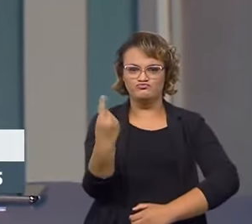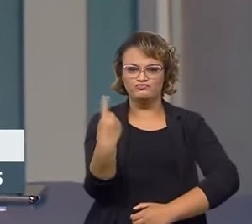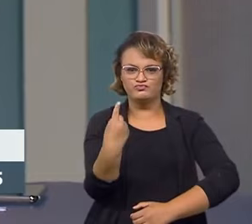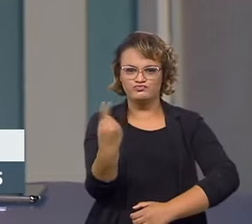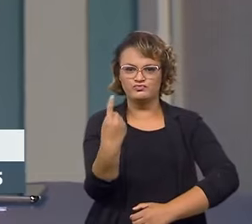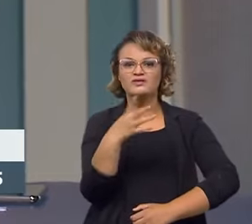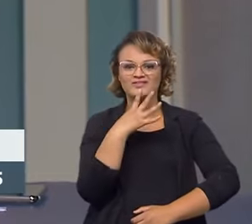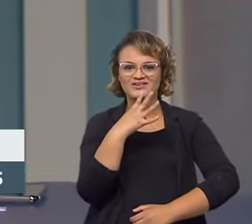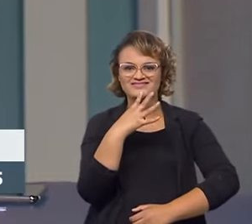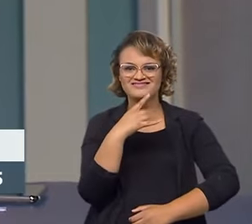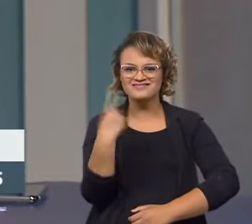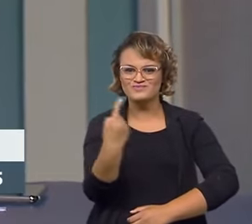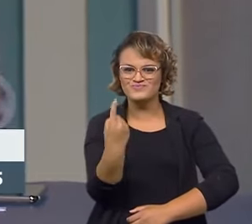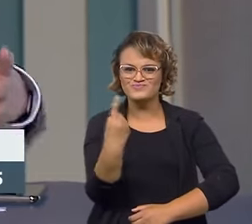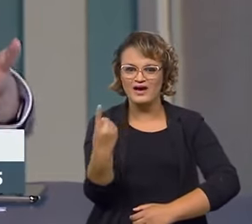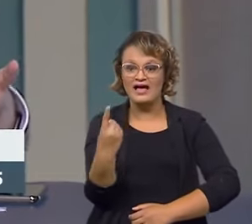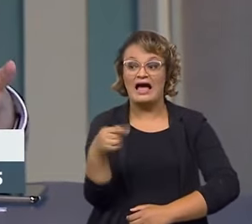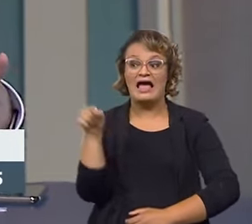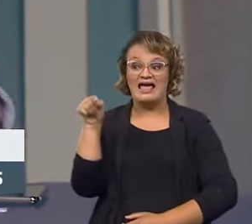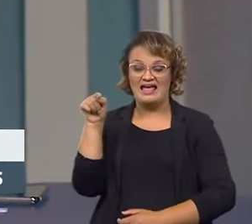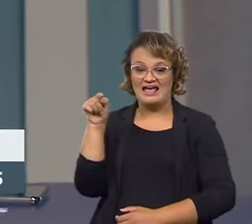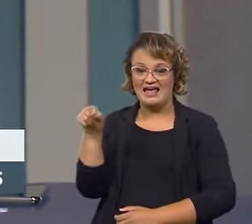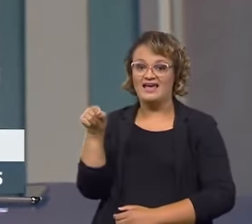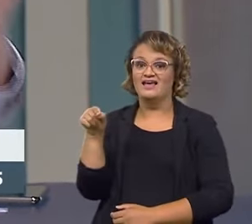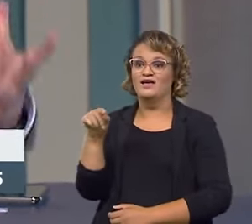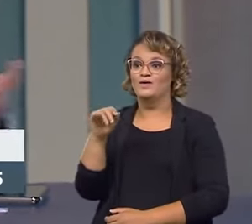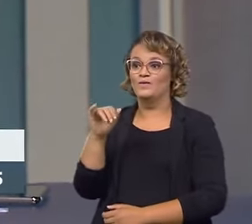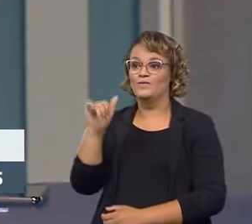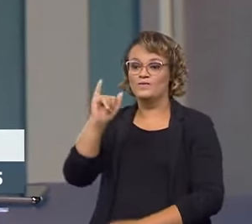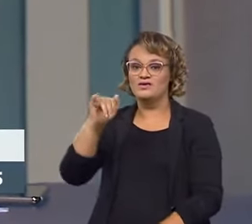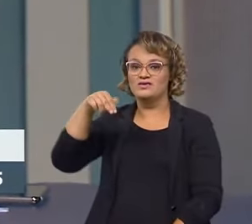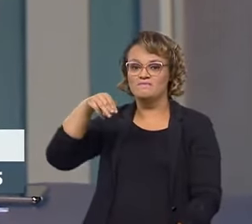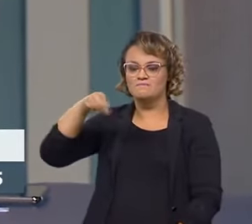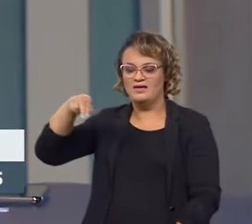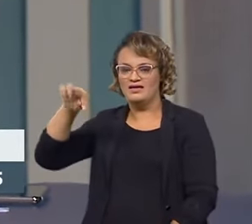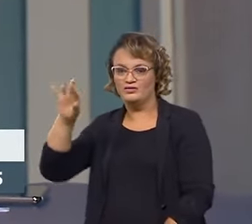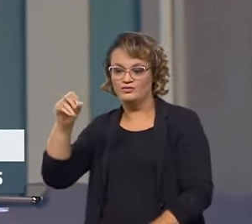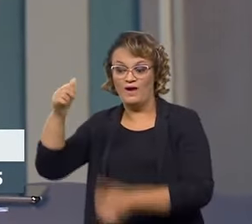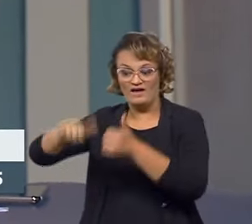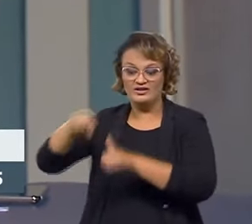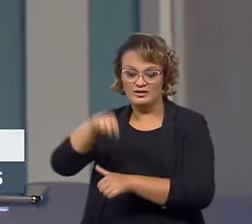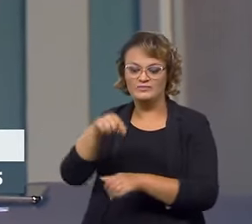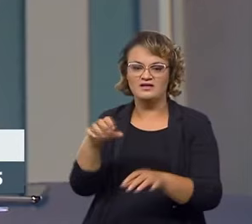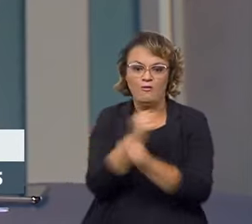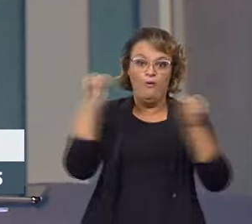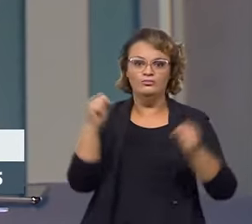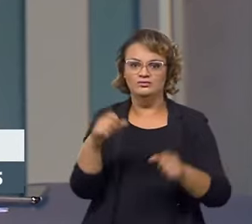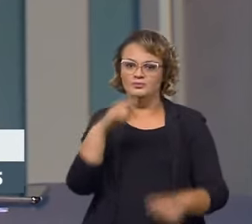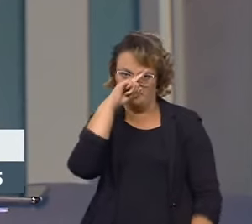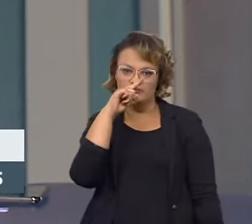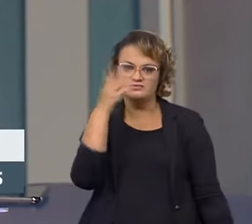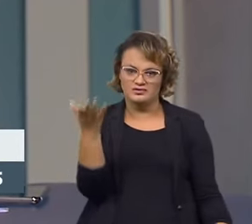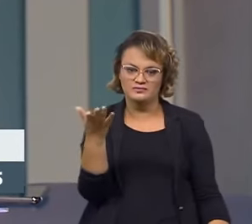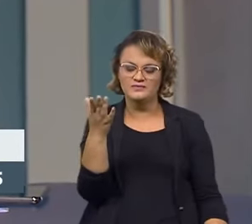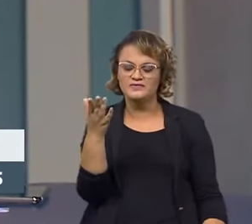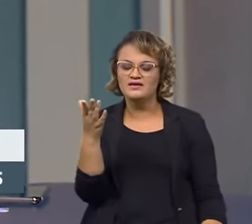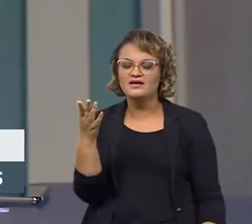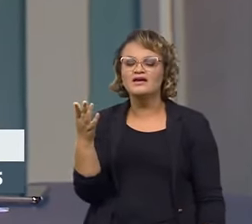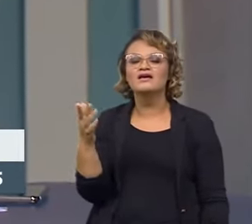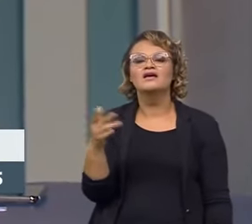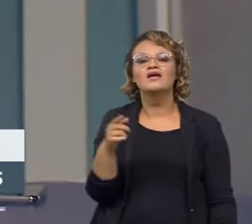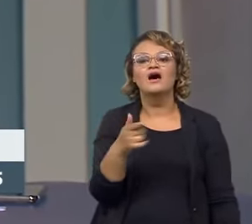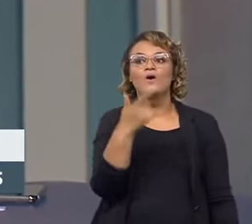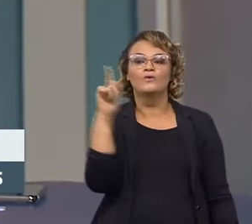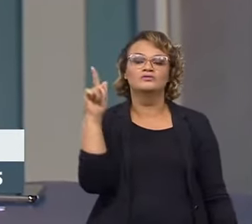regulamentada pelo Inmetro, porque ela pode trazer risco, né? Uma panela explodir, a gente sabe o que pode acontecer. Uma empresa